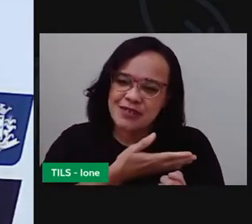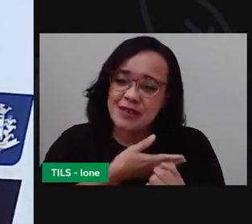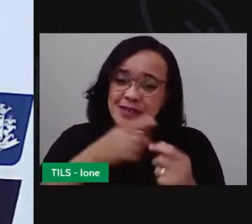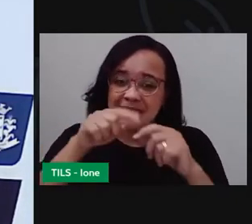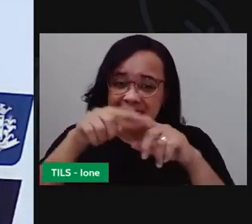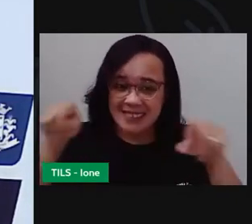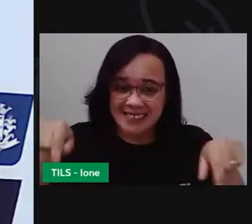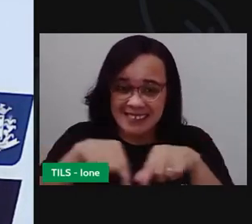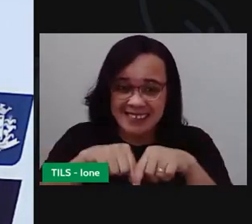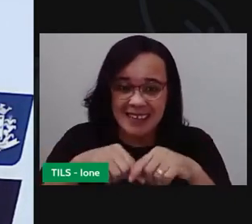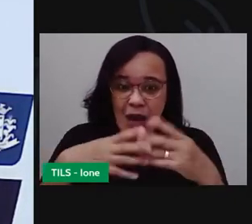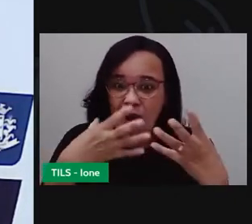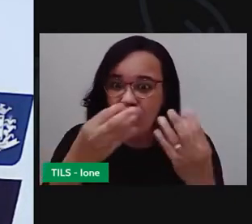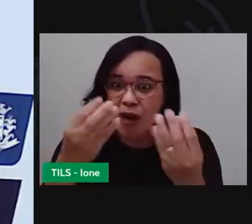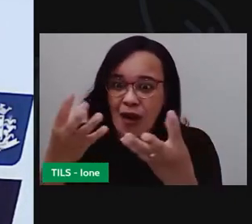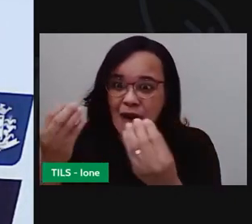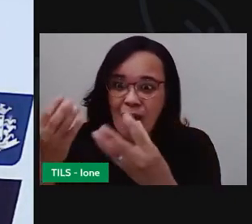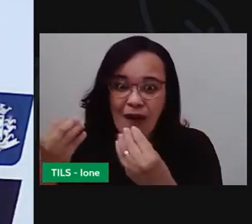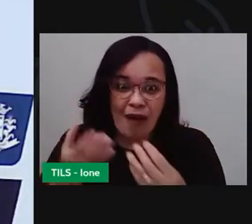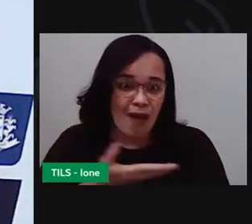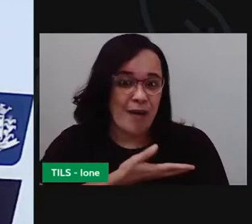Olha os amigos.